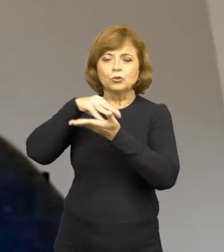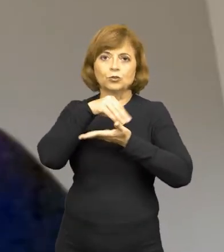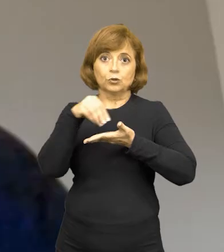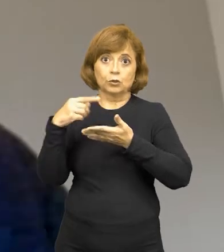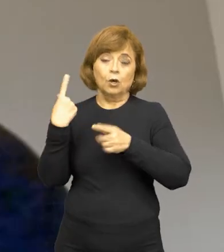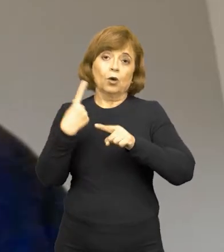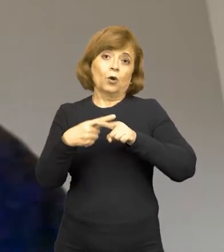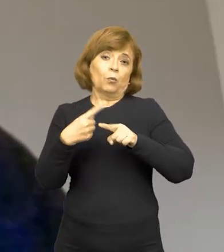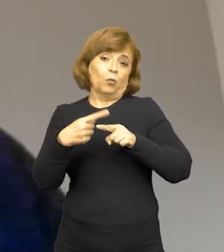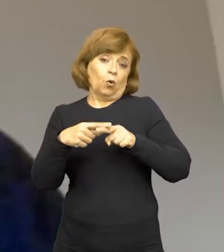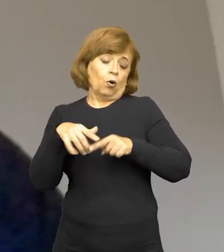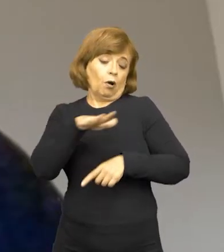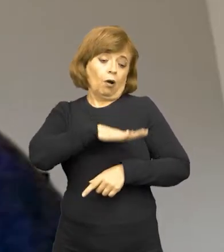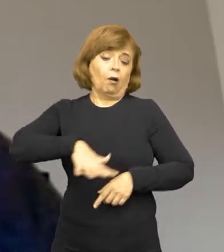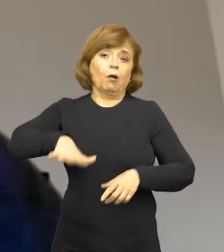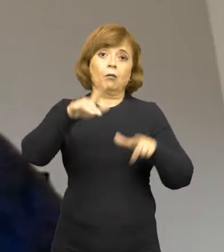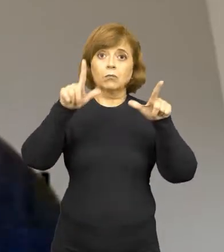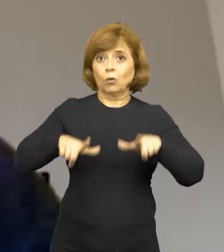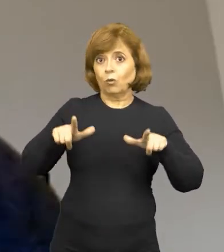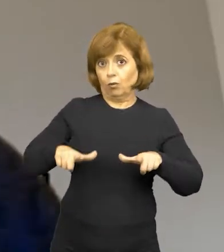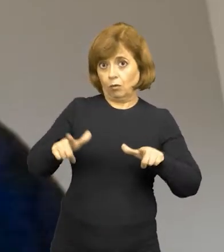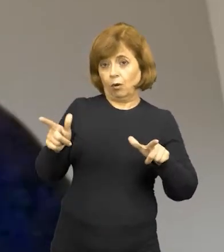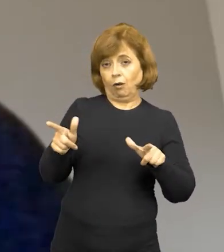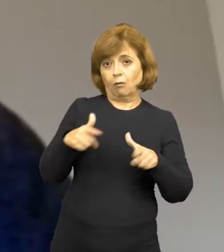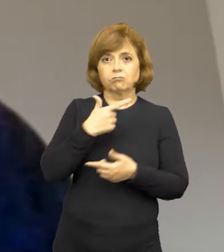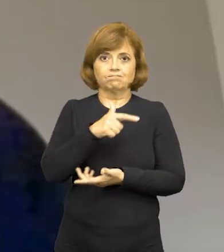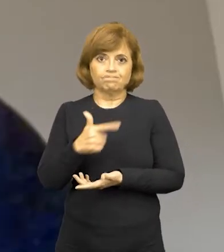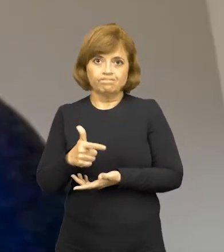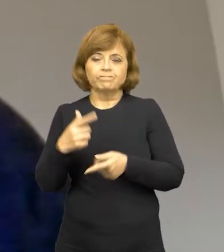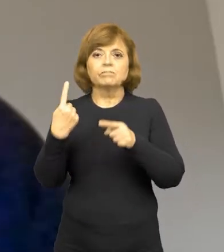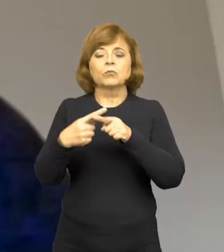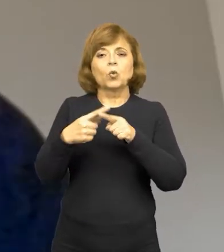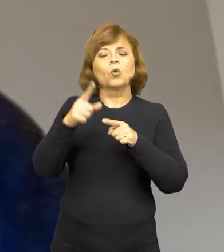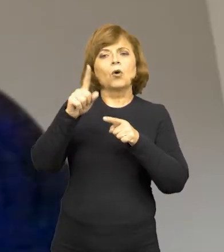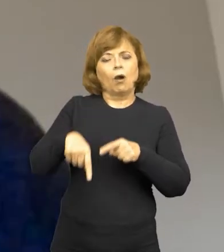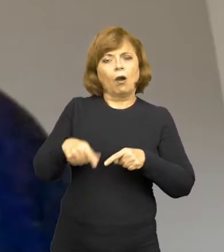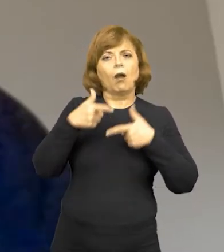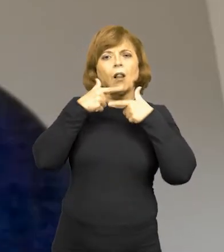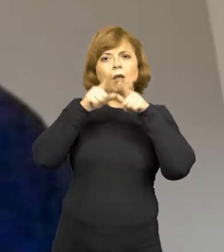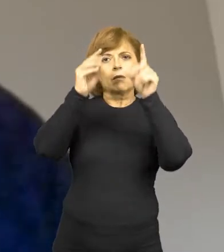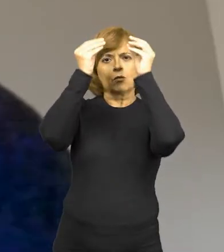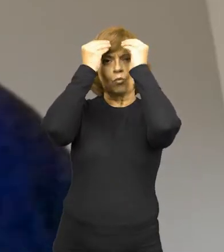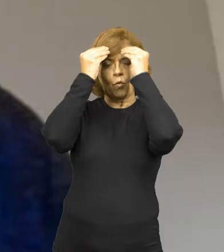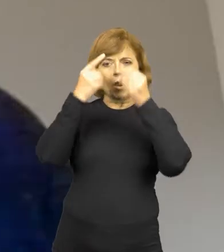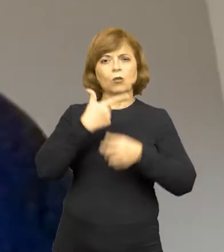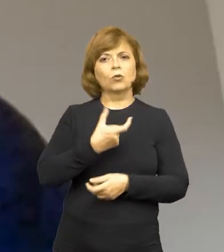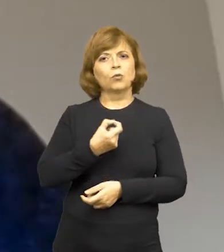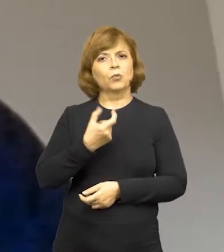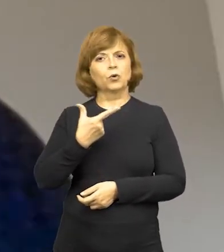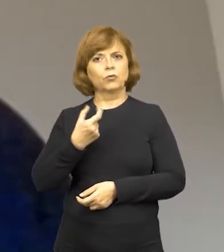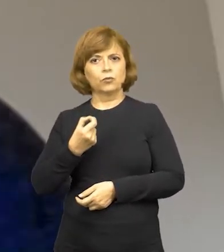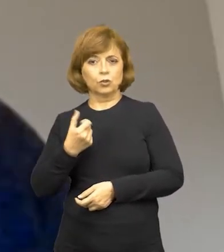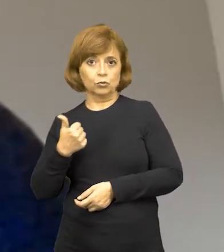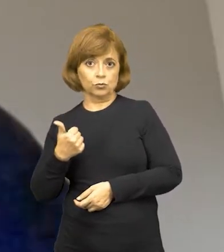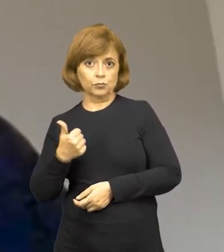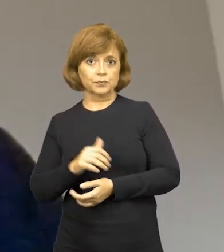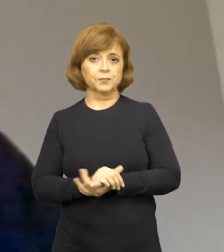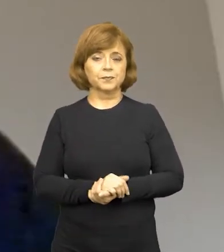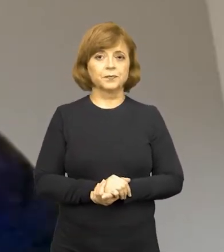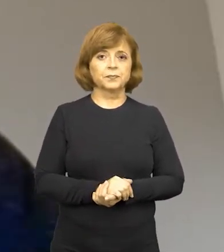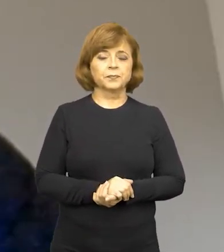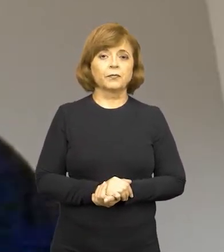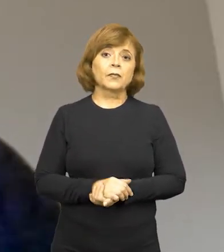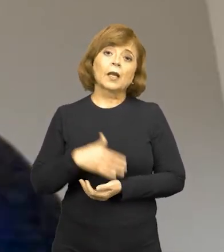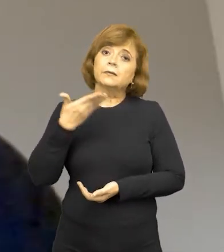Primeiro, por uma questão de espaço. E segundo, porque é uma linguagem mais atual, mais 2020, mais 2021.